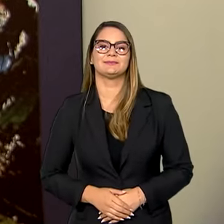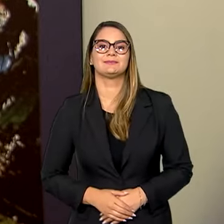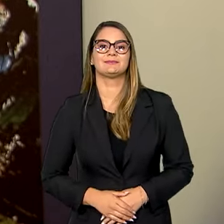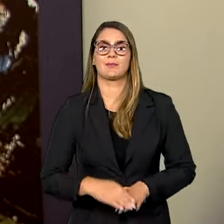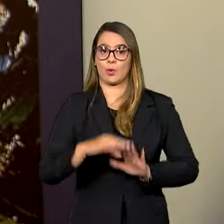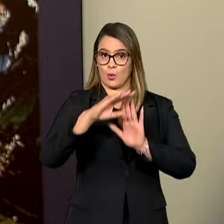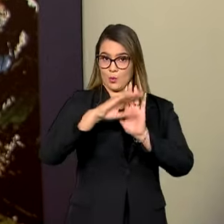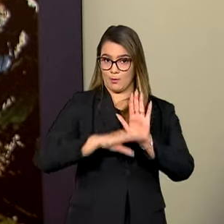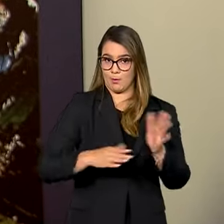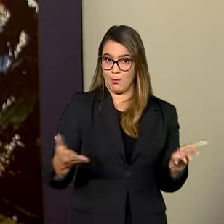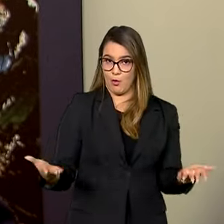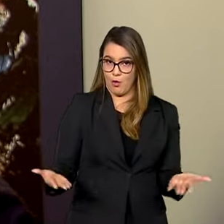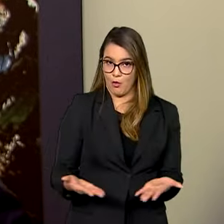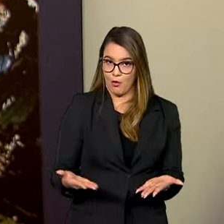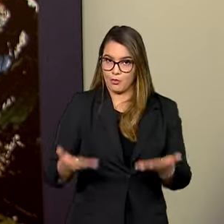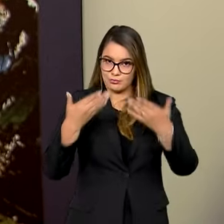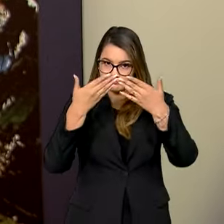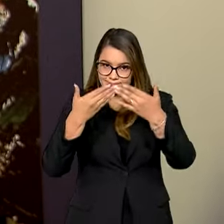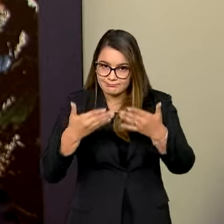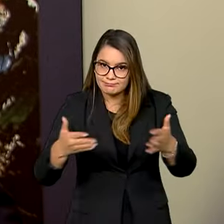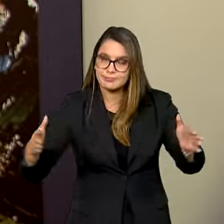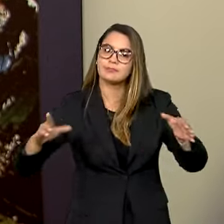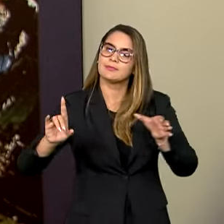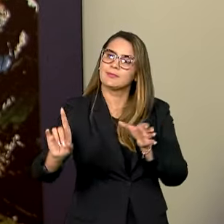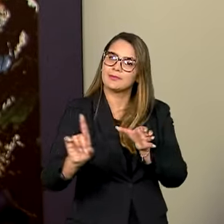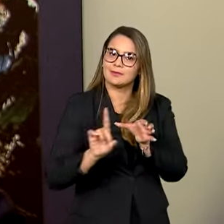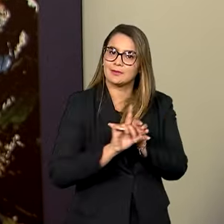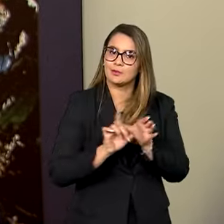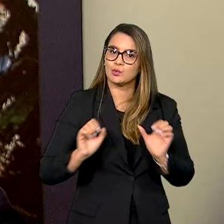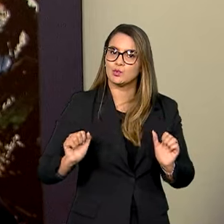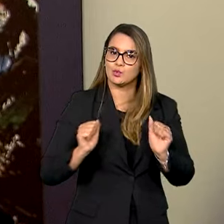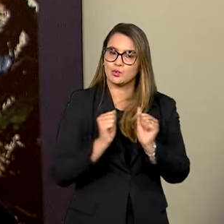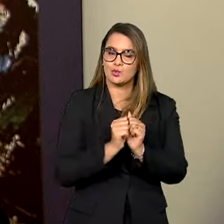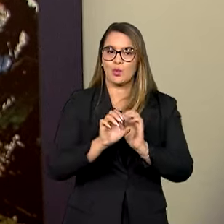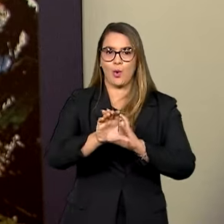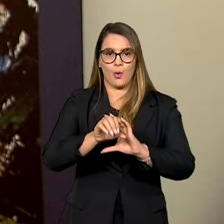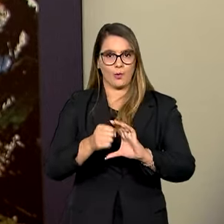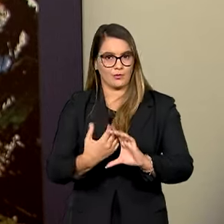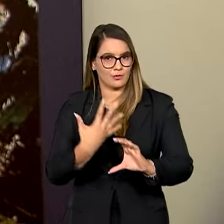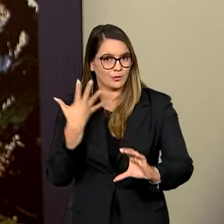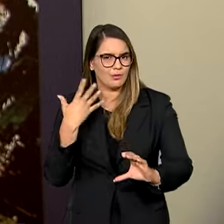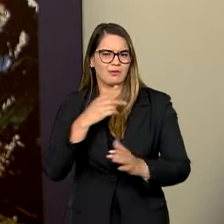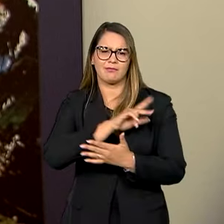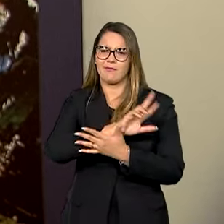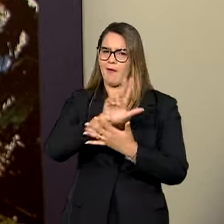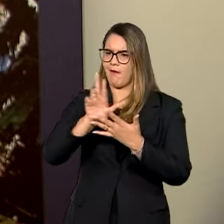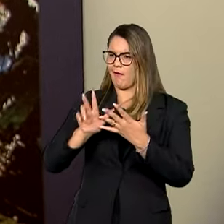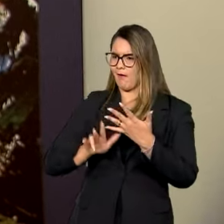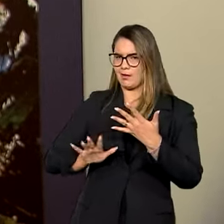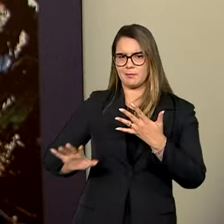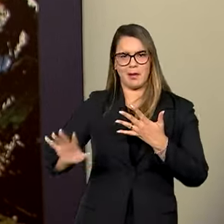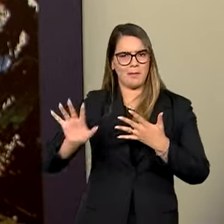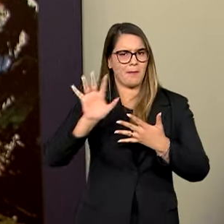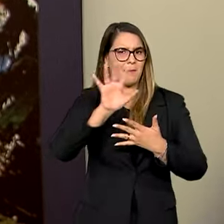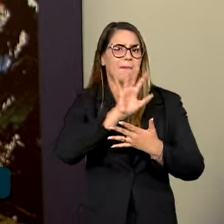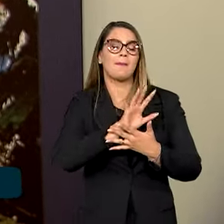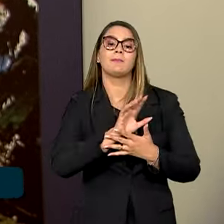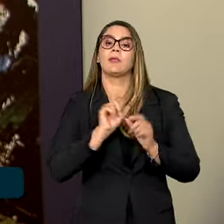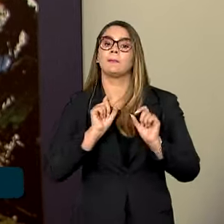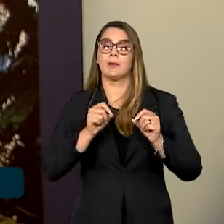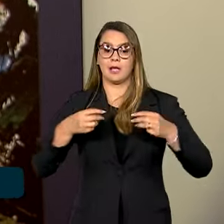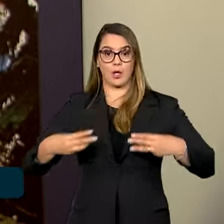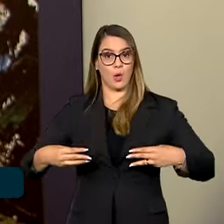lançado hoje, ela integra junto com a ouvidoria, junto com essas várias áreas, para que o